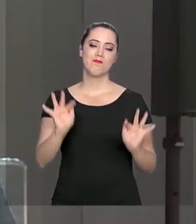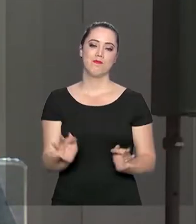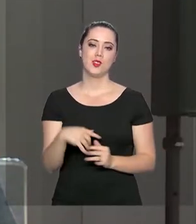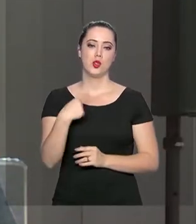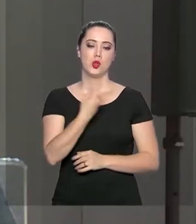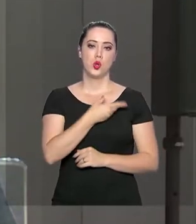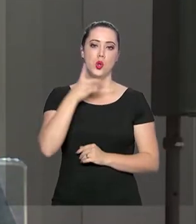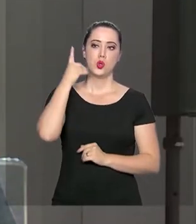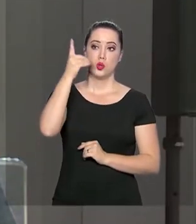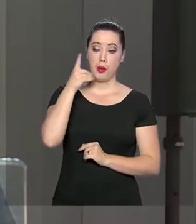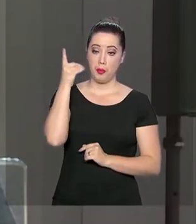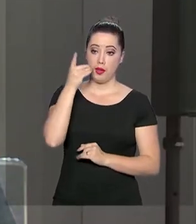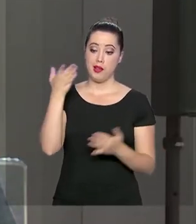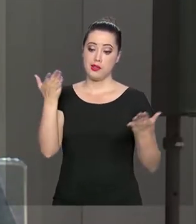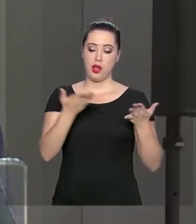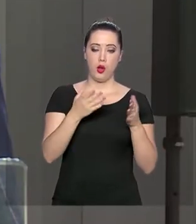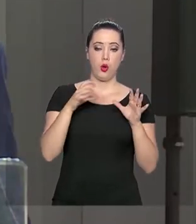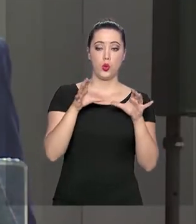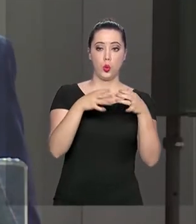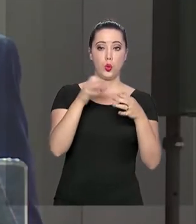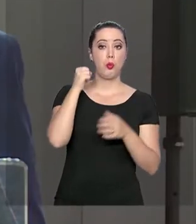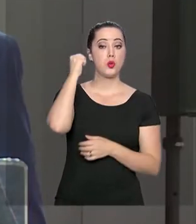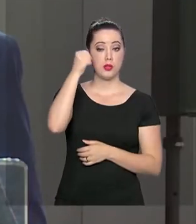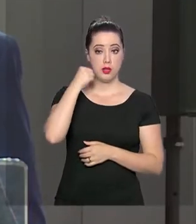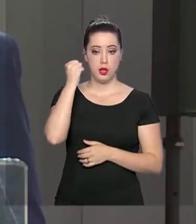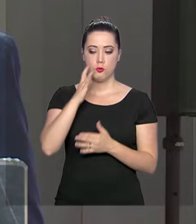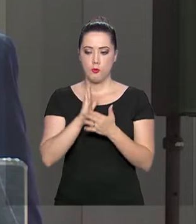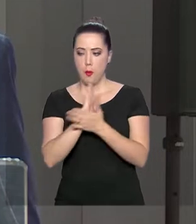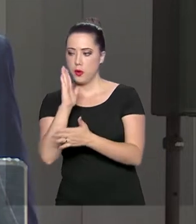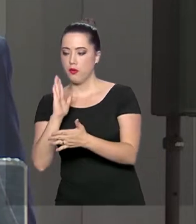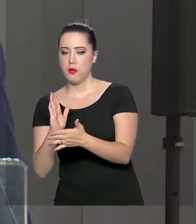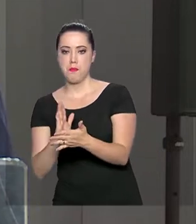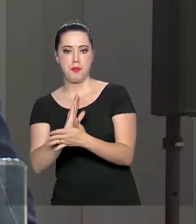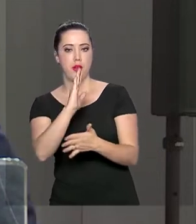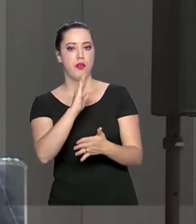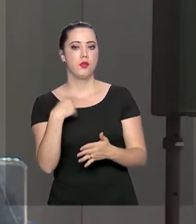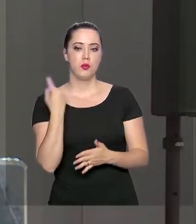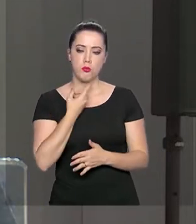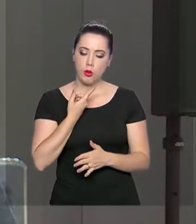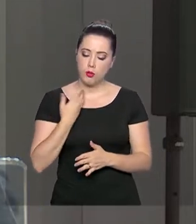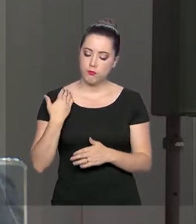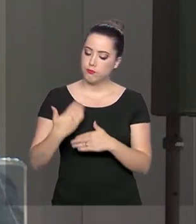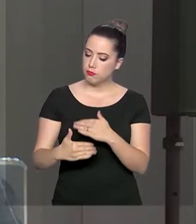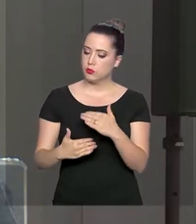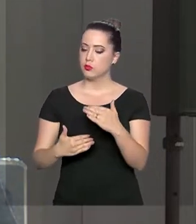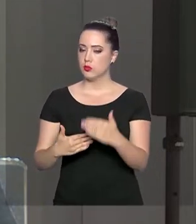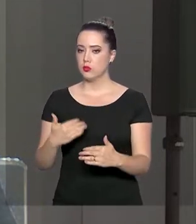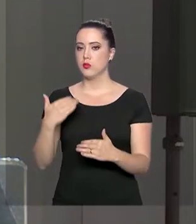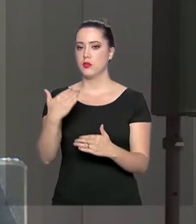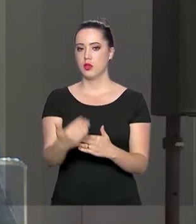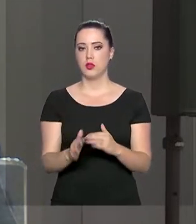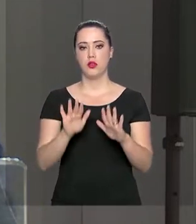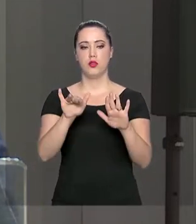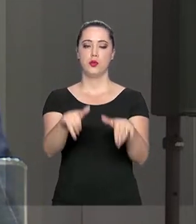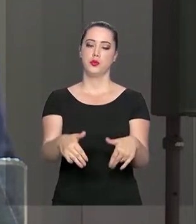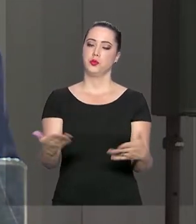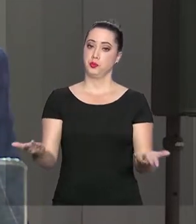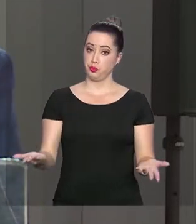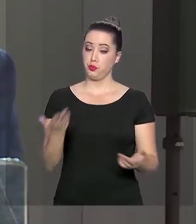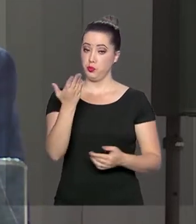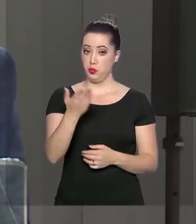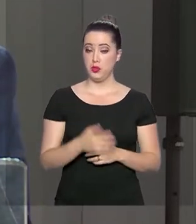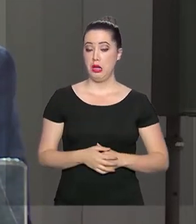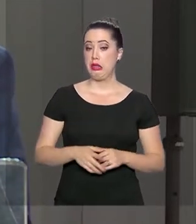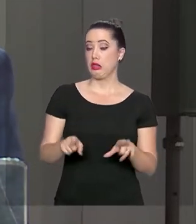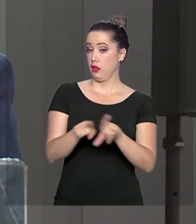deputados primeiro e agora os nossos senadores estamos chegando a um final desse filme. O vice-presidente